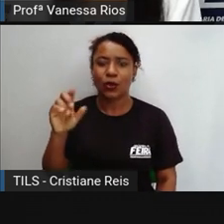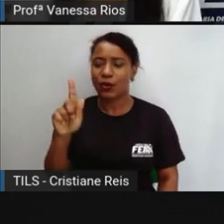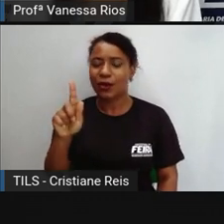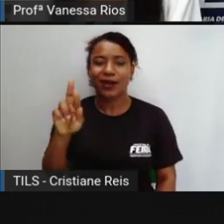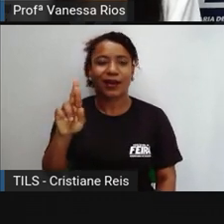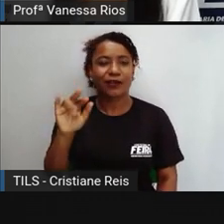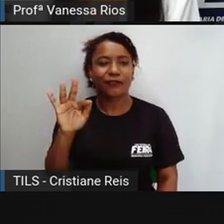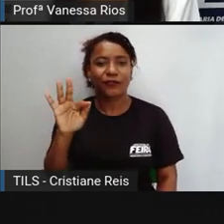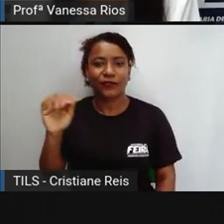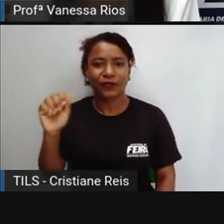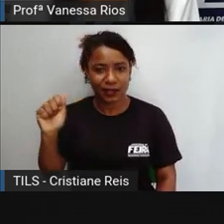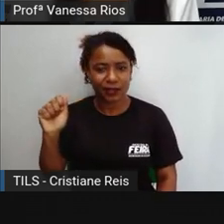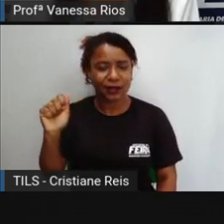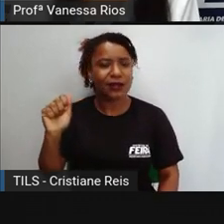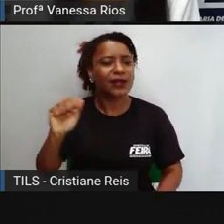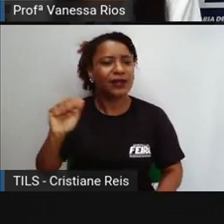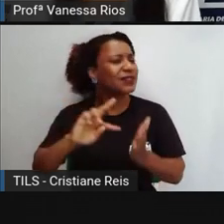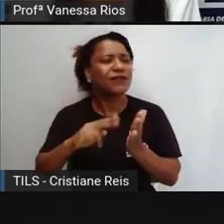significa?